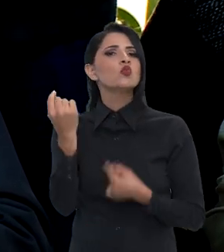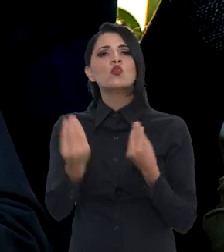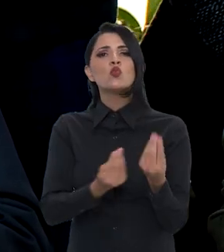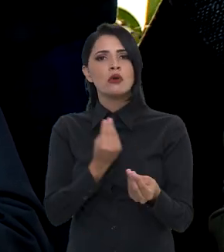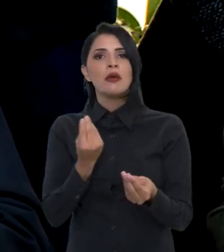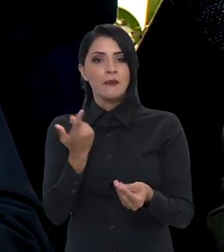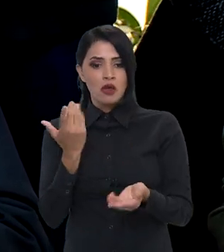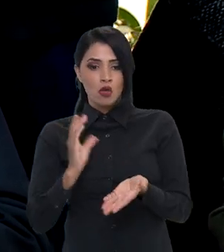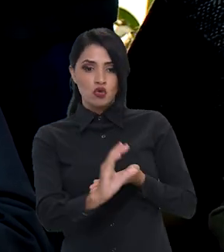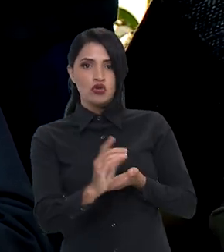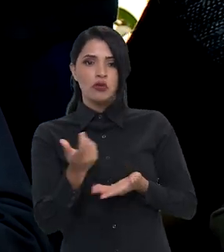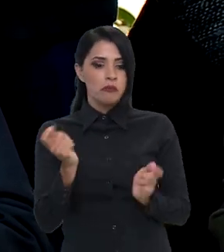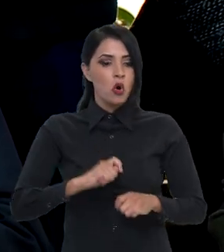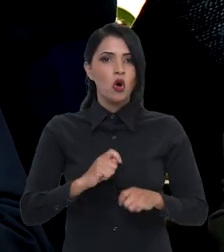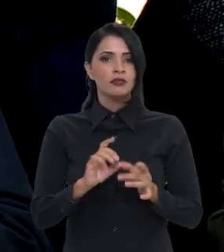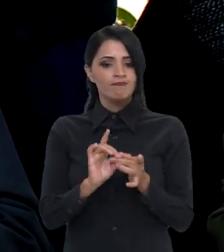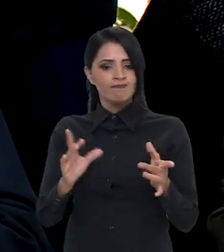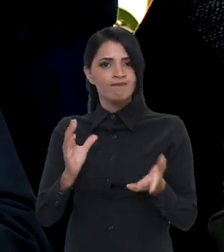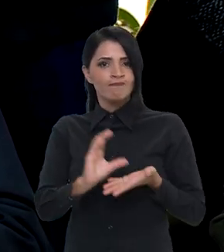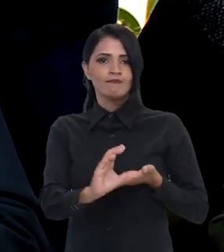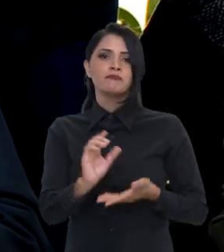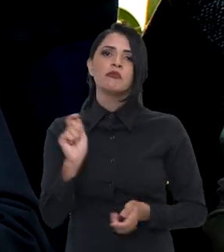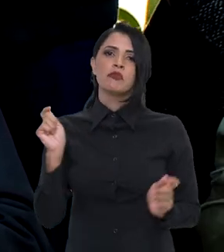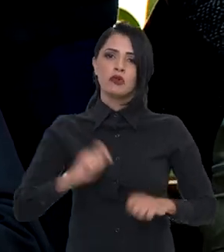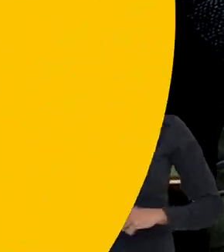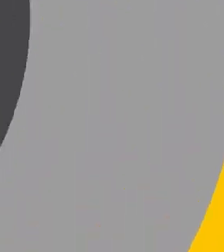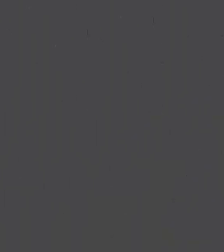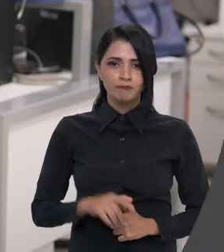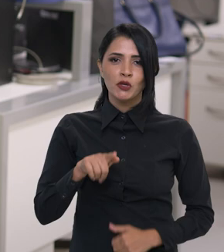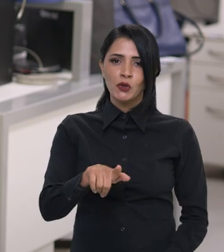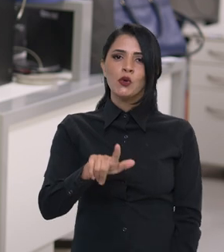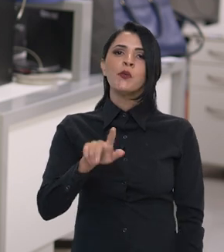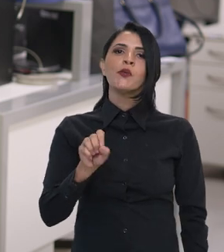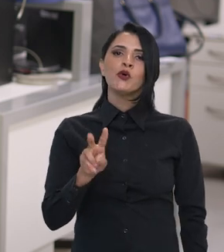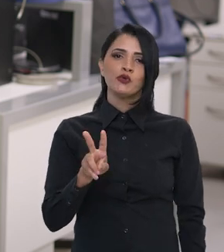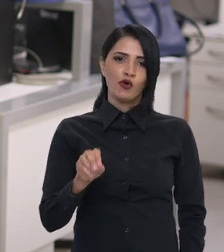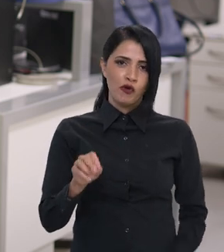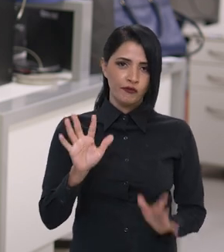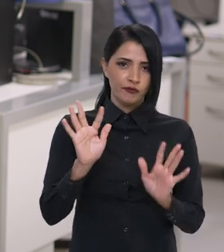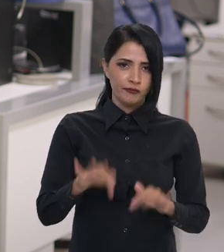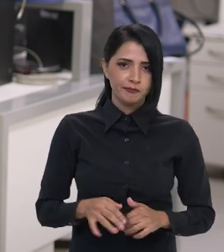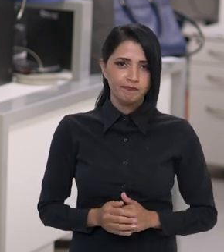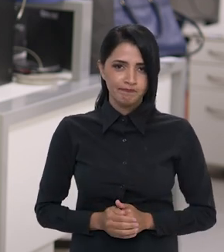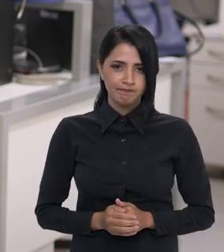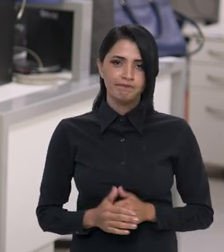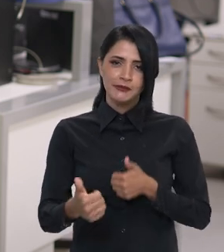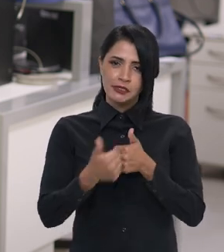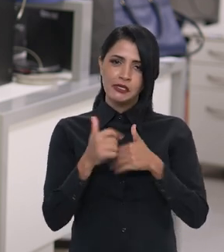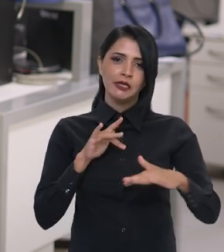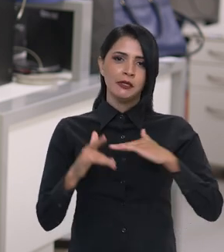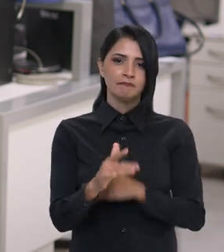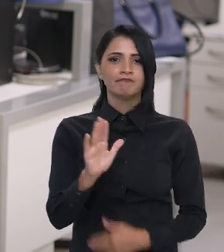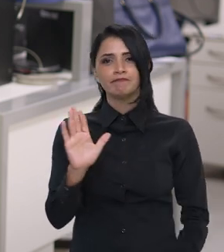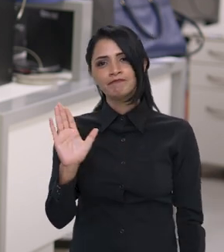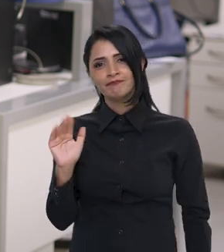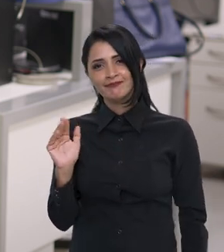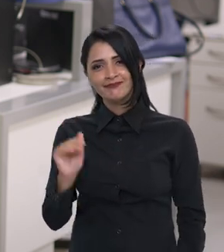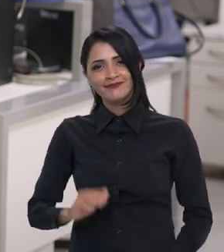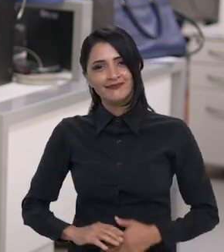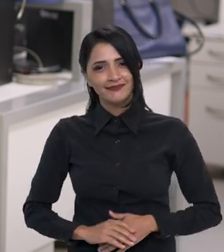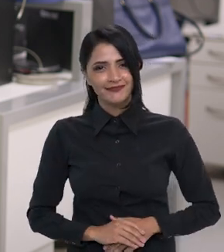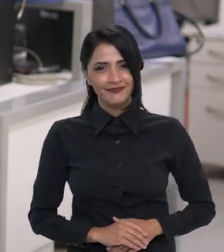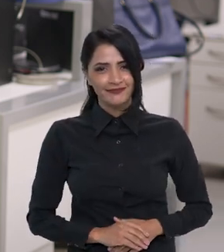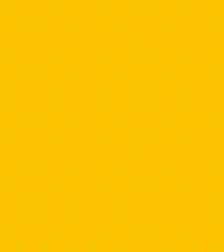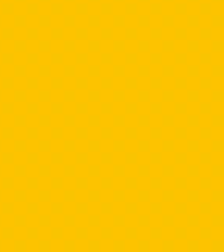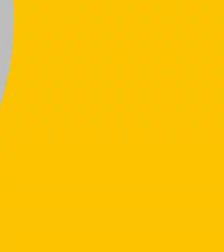para que os recursos possam ser liberados. E o ponto gov de hoje fica por aqui. Sigam com a gente nas